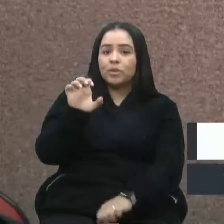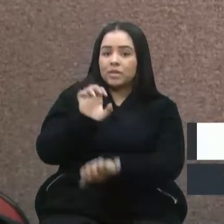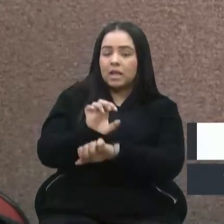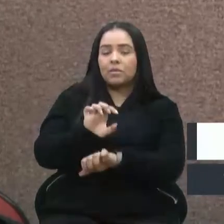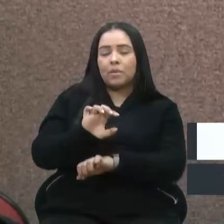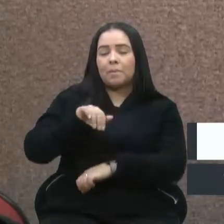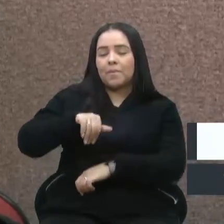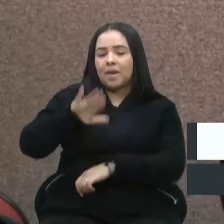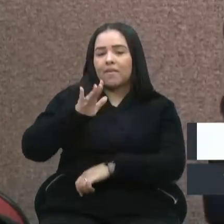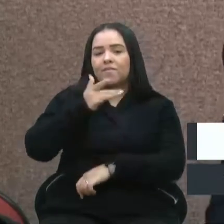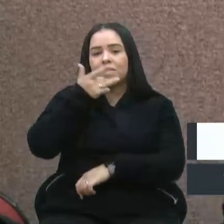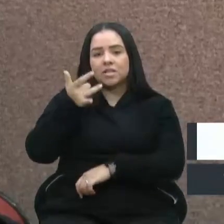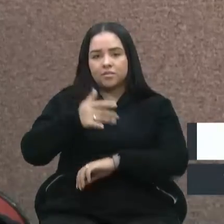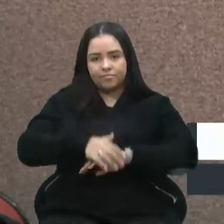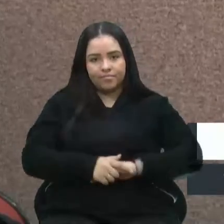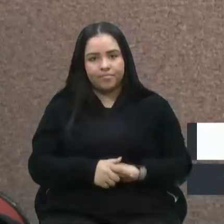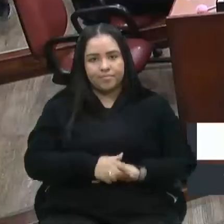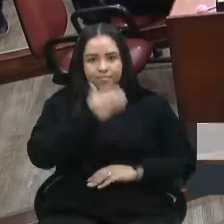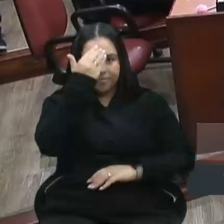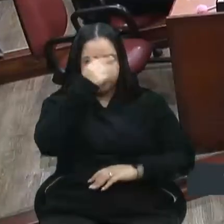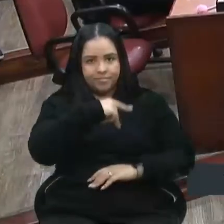mais prático. Obrigado, senhor presidente. Presidente. Eu quero levar, prensa. Obrigado.